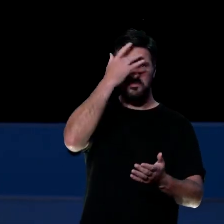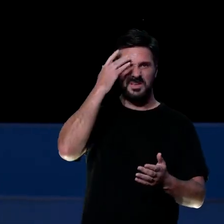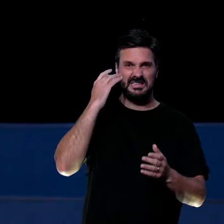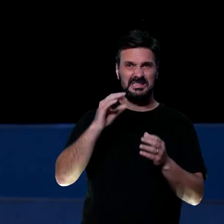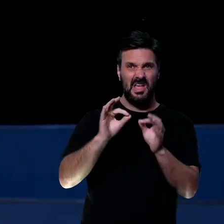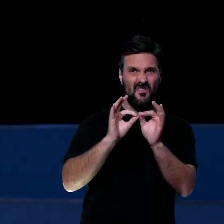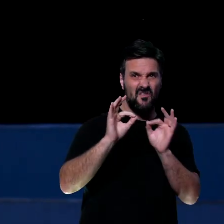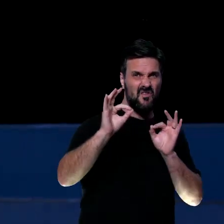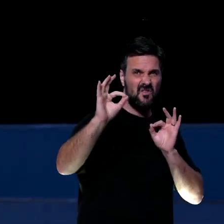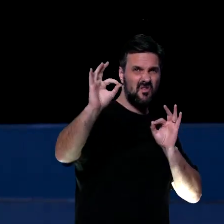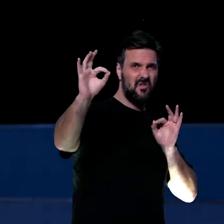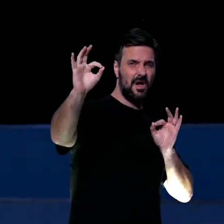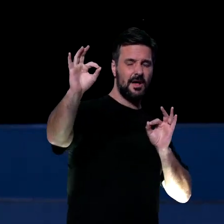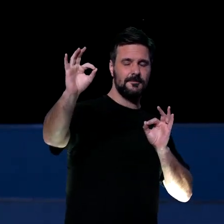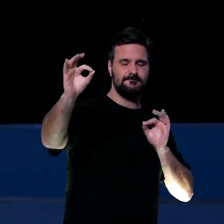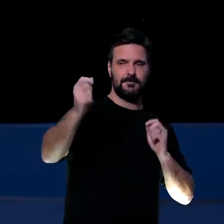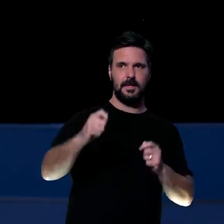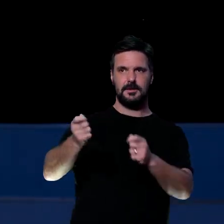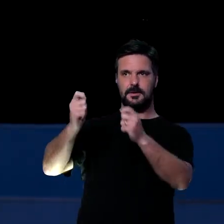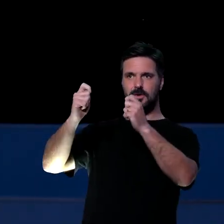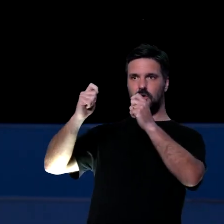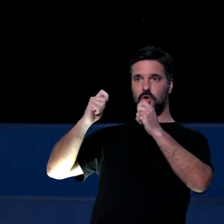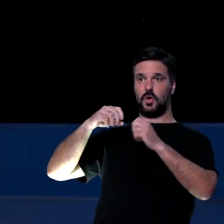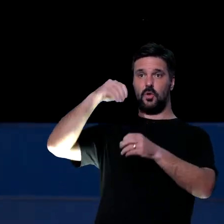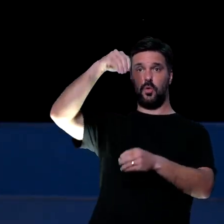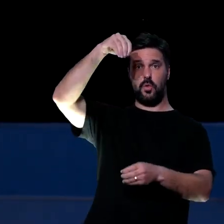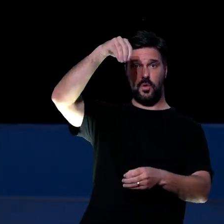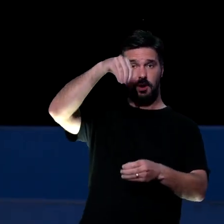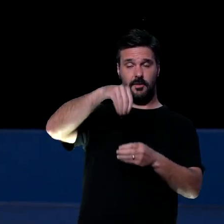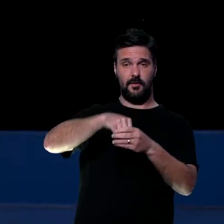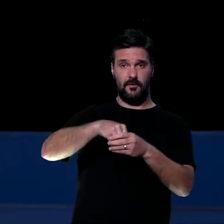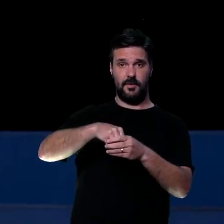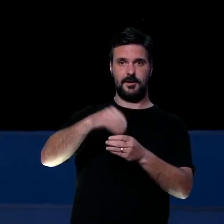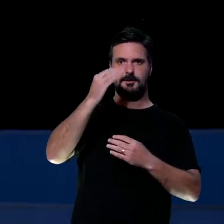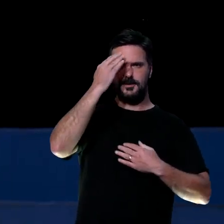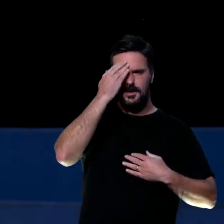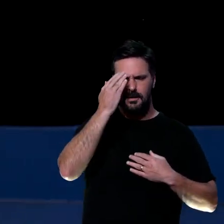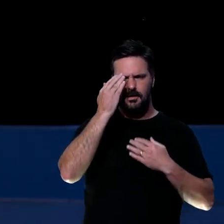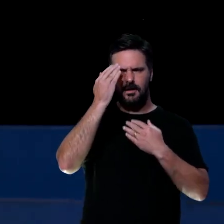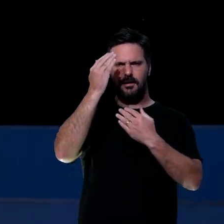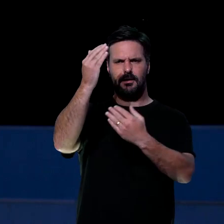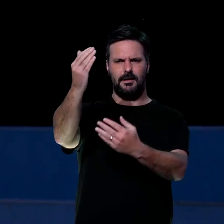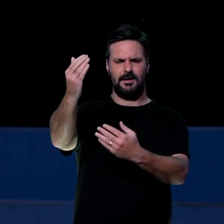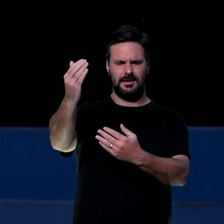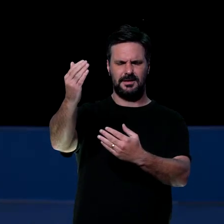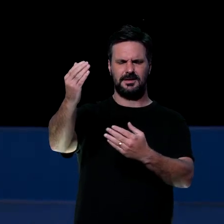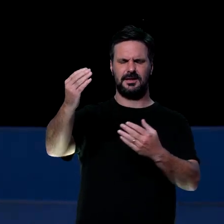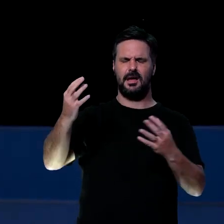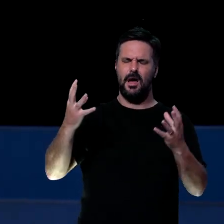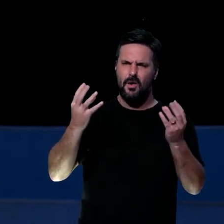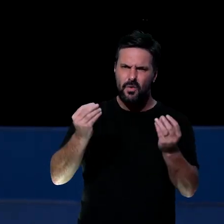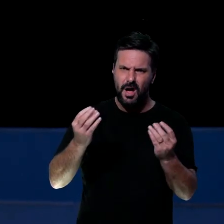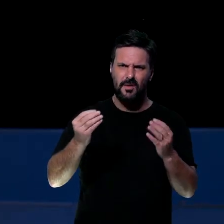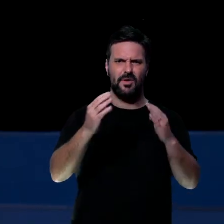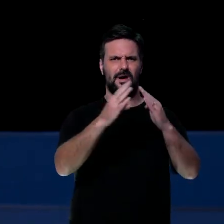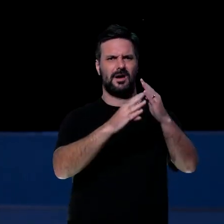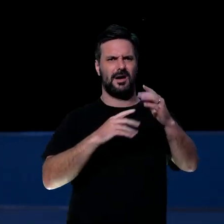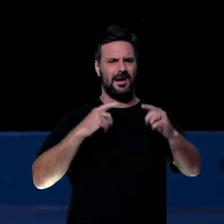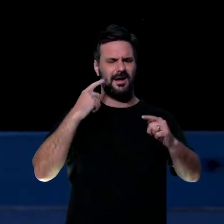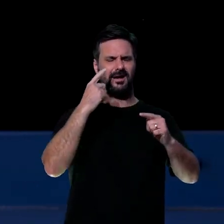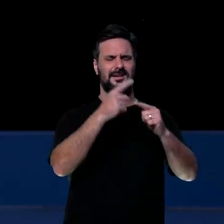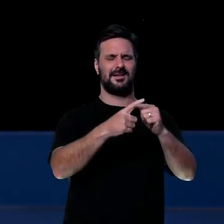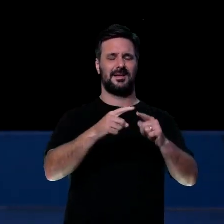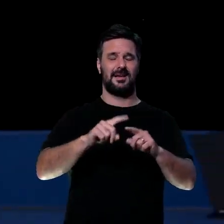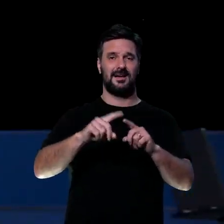Ele tinha recebido oferta dessa igreja, então ele também estava agradecendo. Ele também estava agradecendo a generosidade dessa igreja. Mas ele